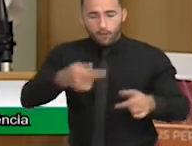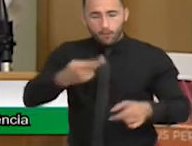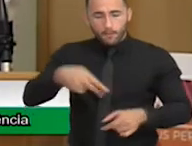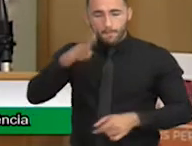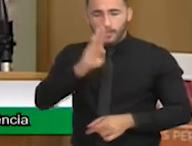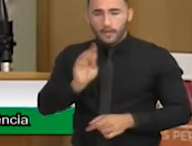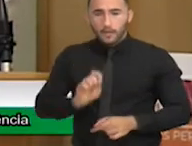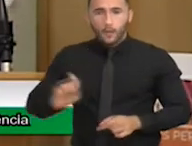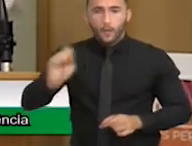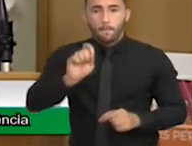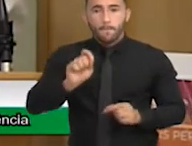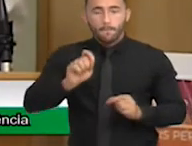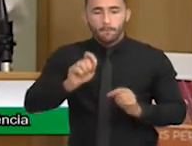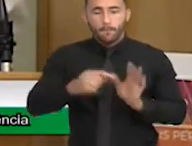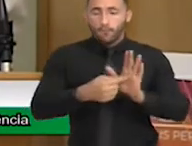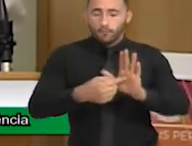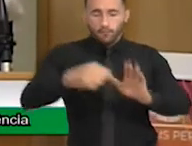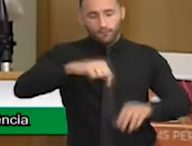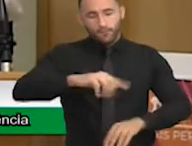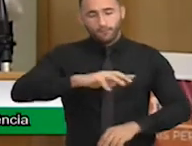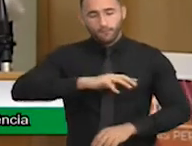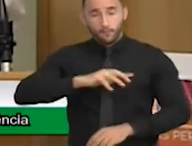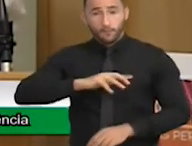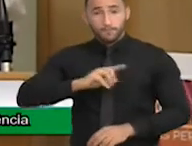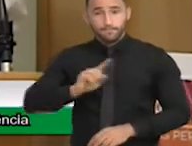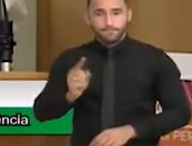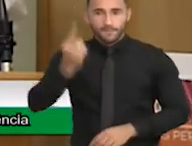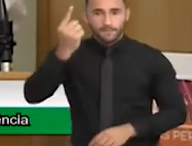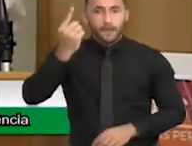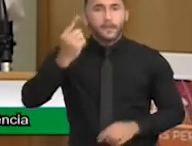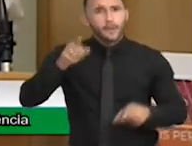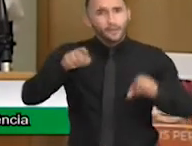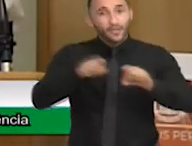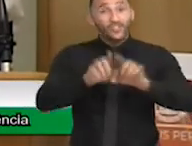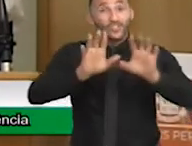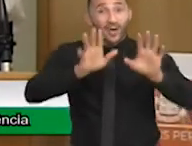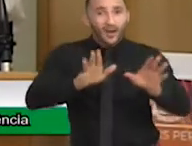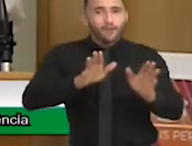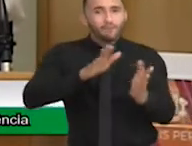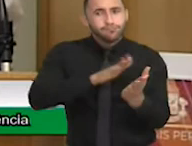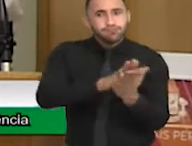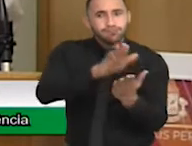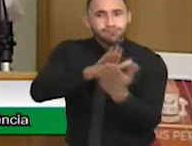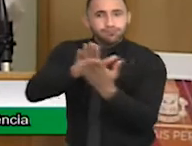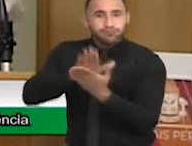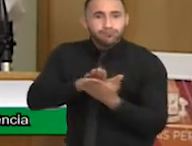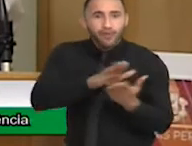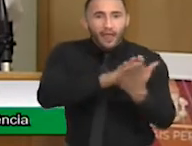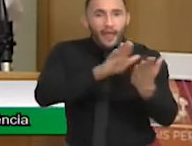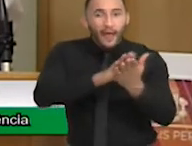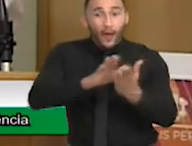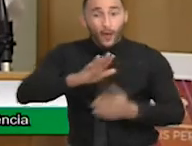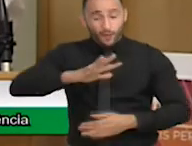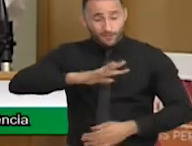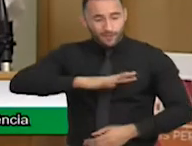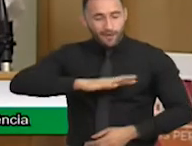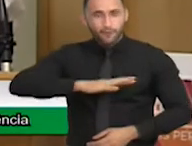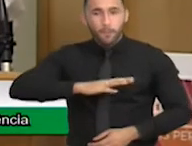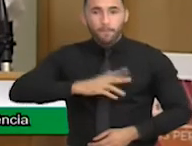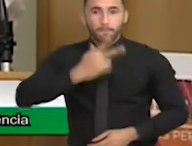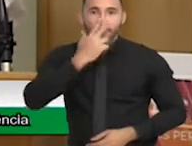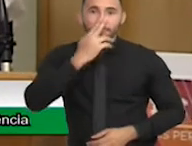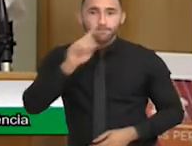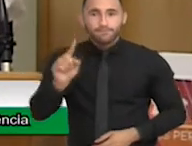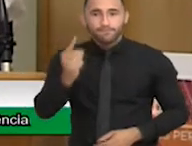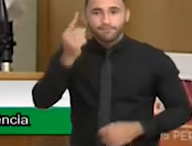práticas inclusivas no município de Osasco, e algumas publicações até que saíram aí Osasco na frente. Então, quer